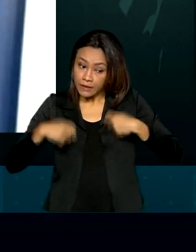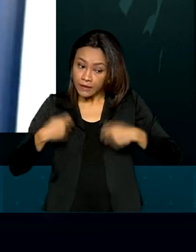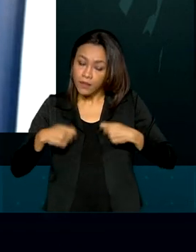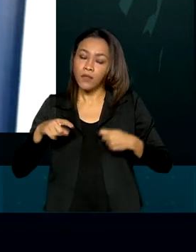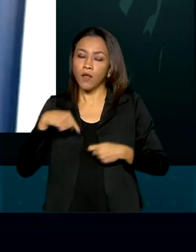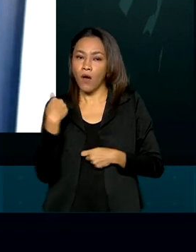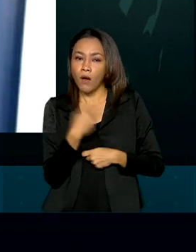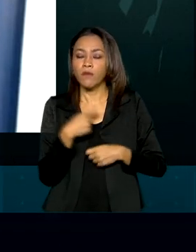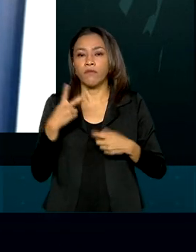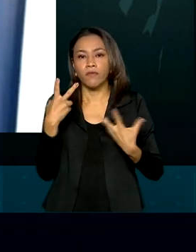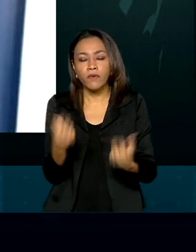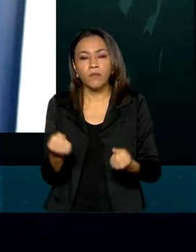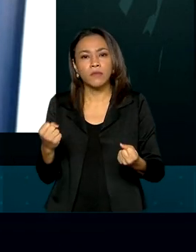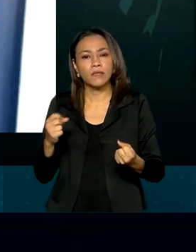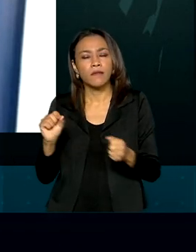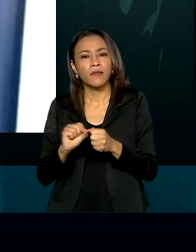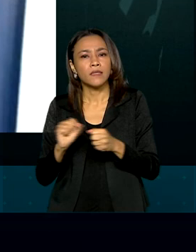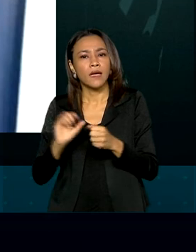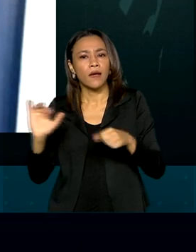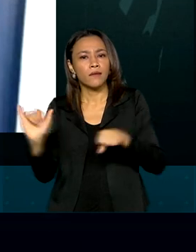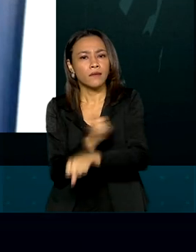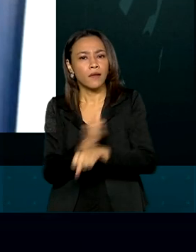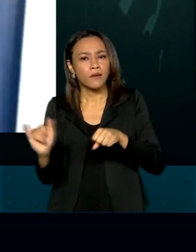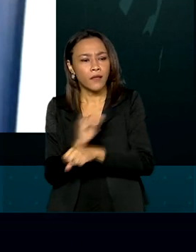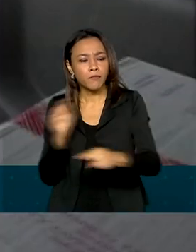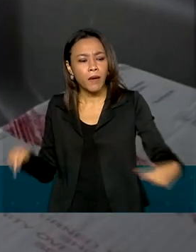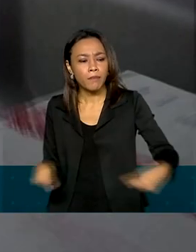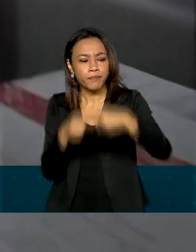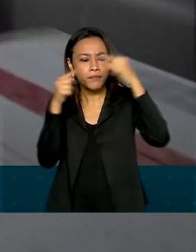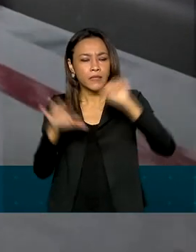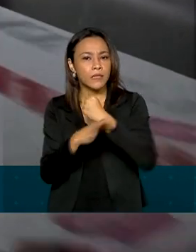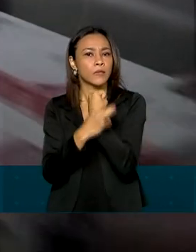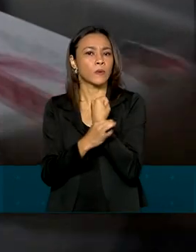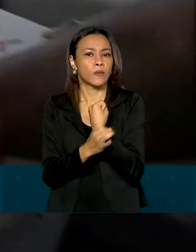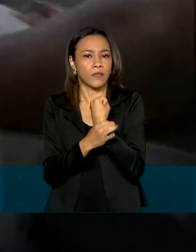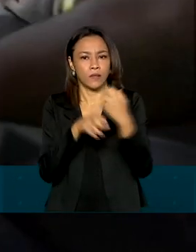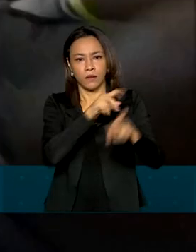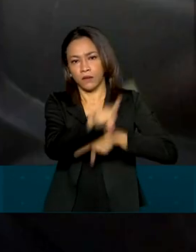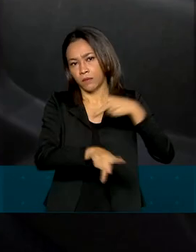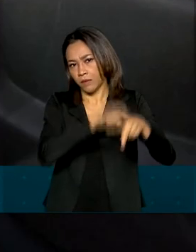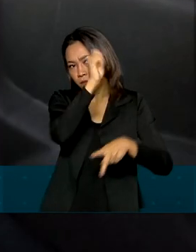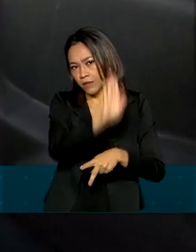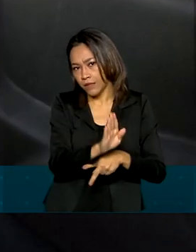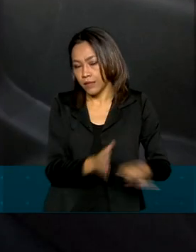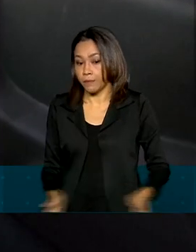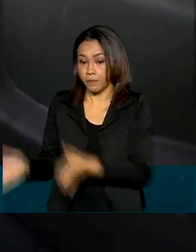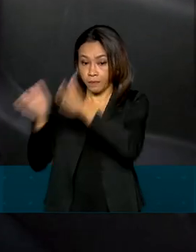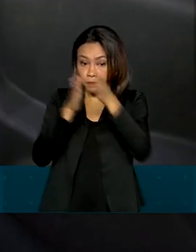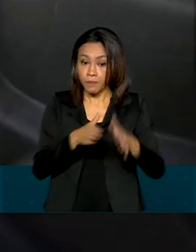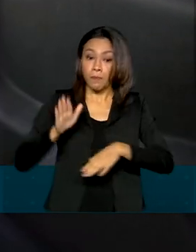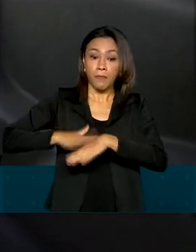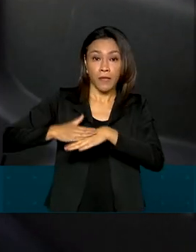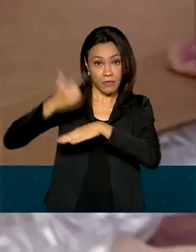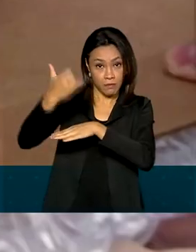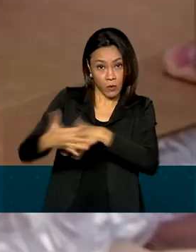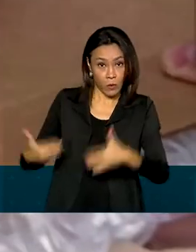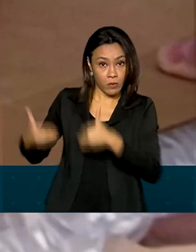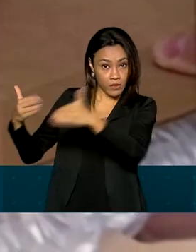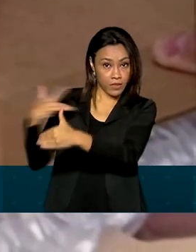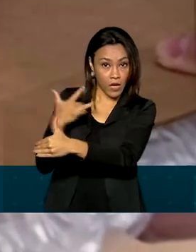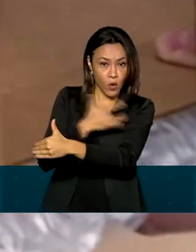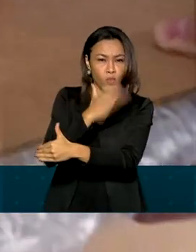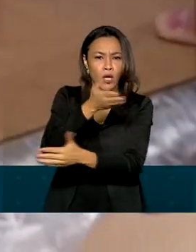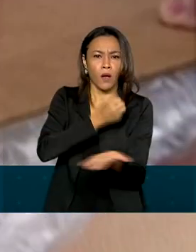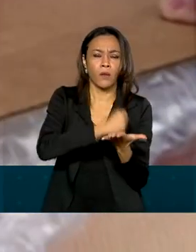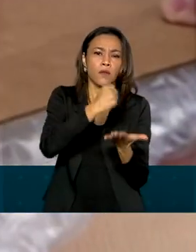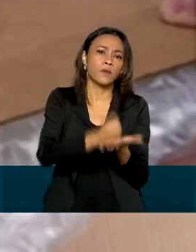adequadas para proteger a saúde e a segurança dos brasileiros. Segundo o Ministério da Saúde, o Brasil já contratou 38 milhões